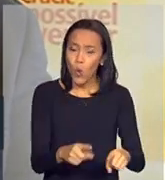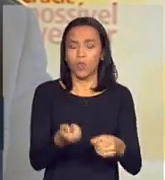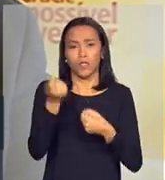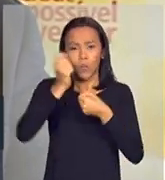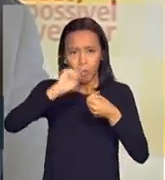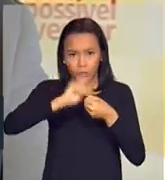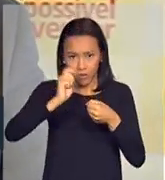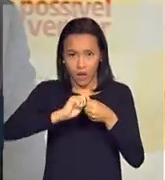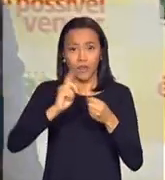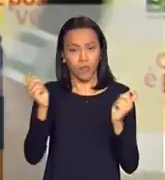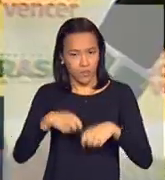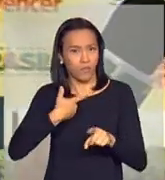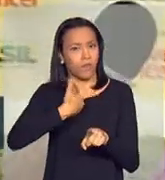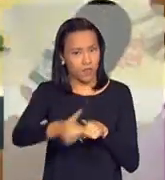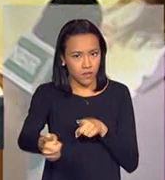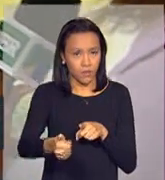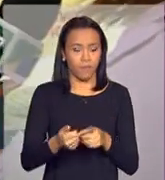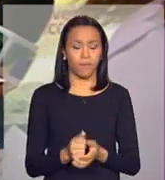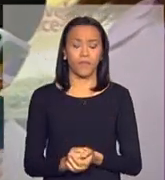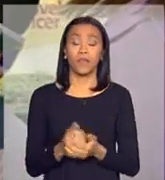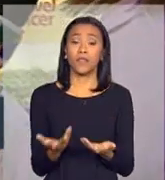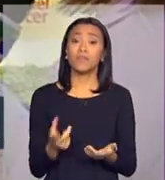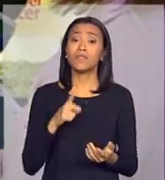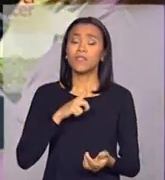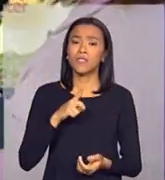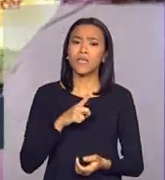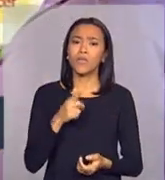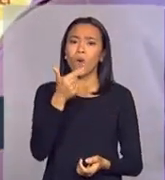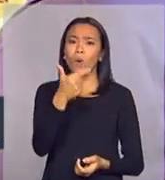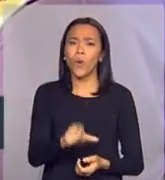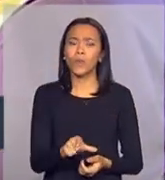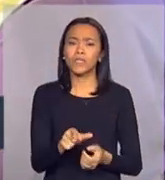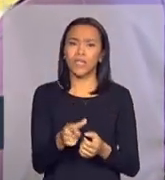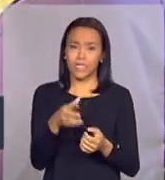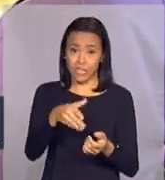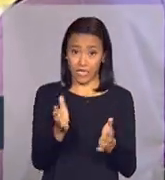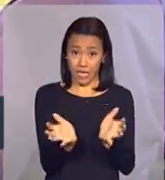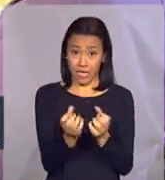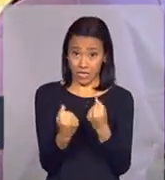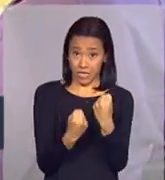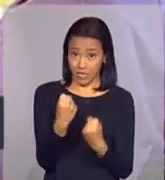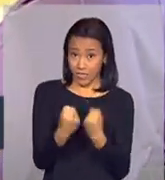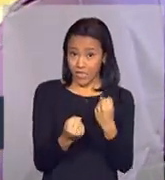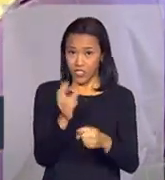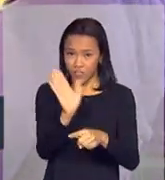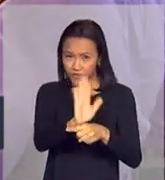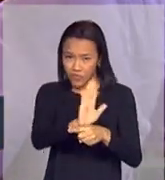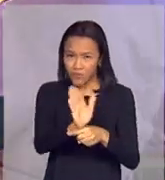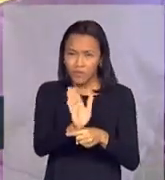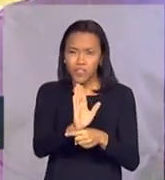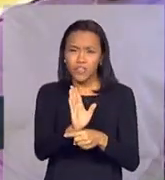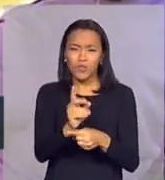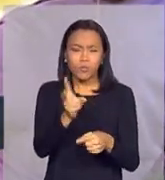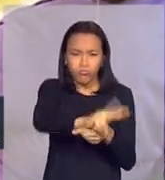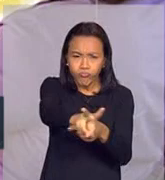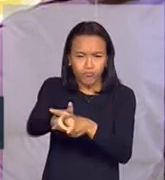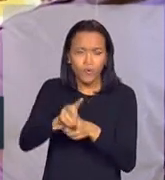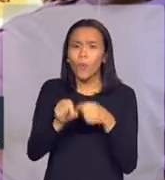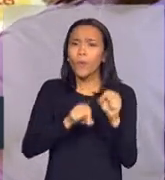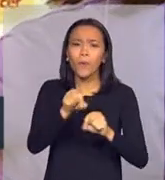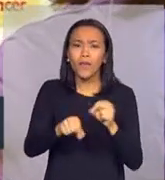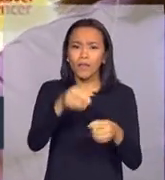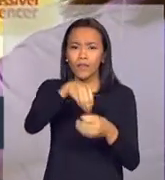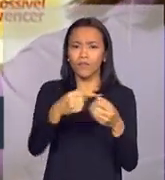que é o CRAC é Possível Vencer. Agora, um equipamento inédito é essa base móvel de vídeo monitoramento? O que é isso? É, é um